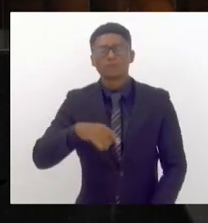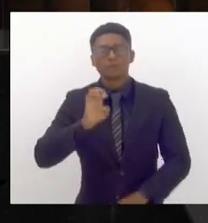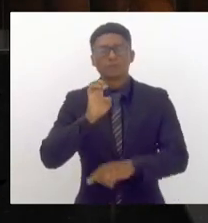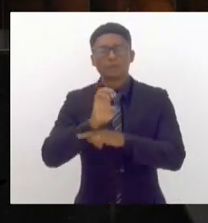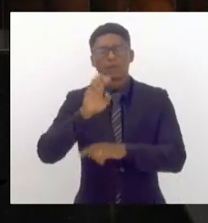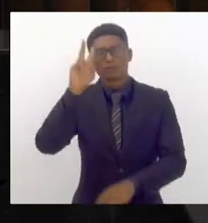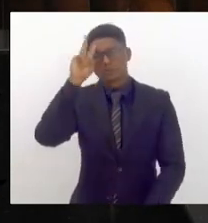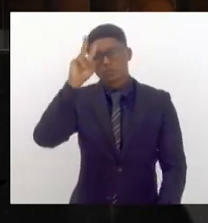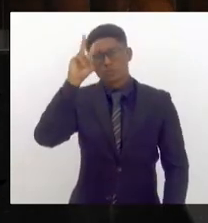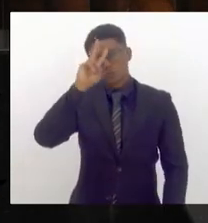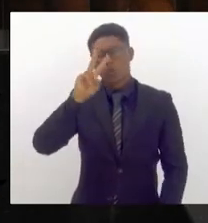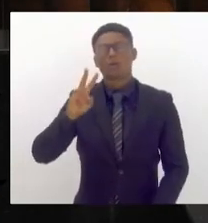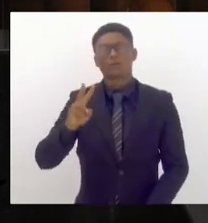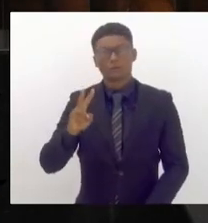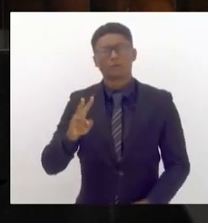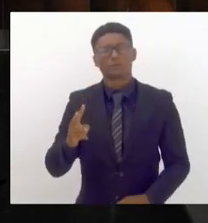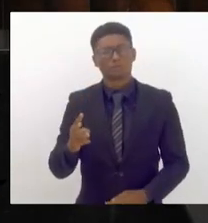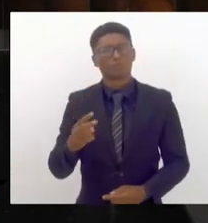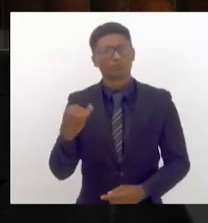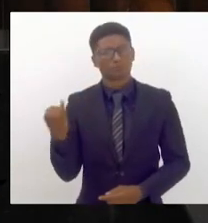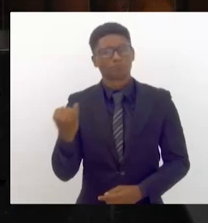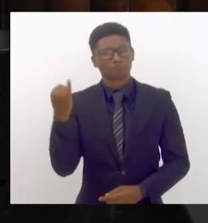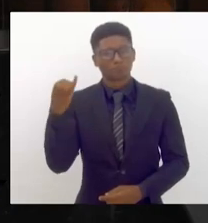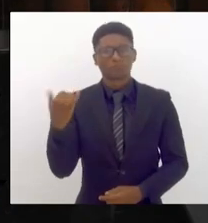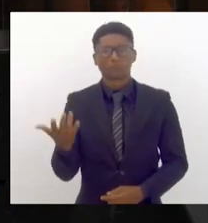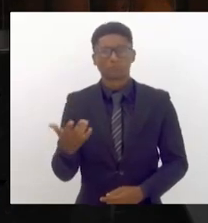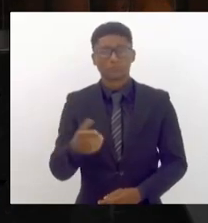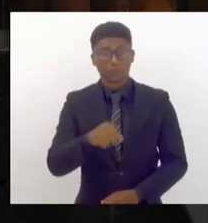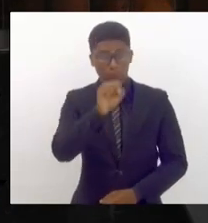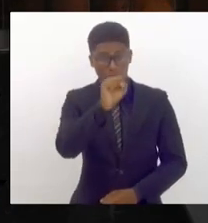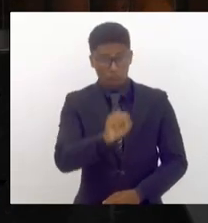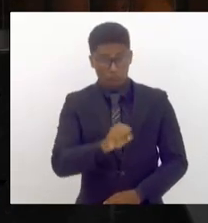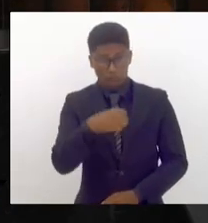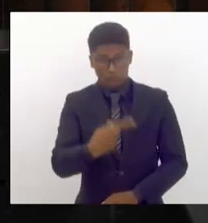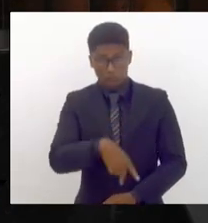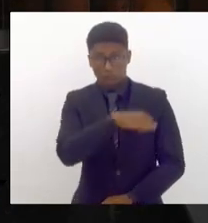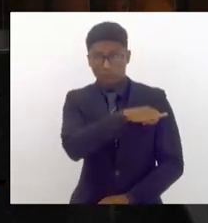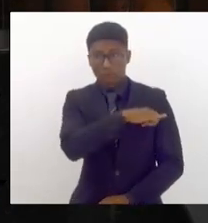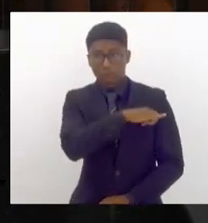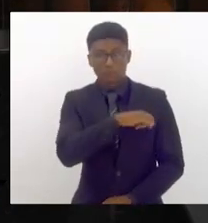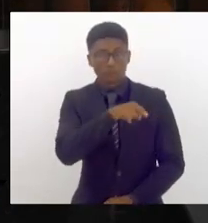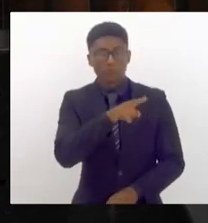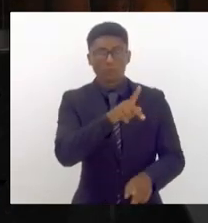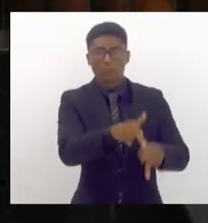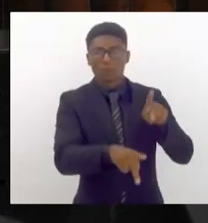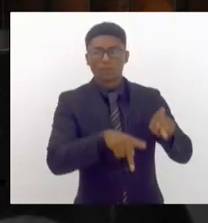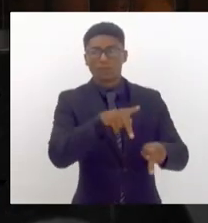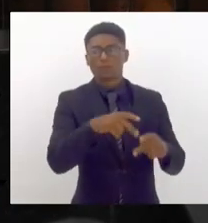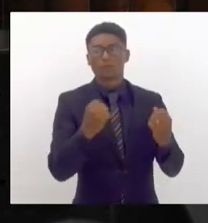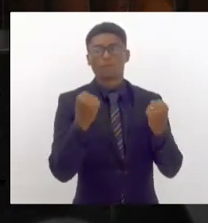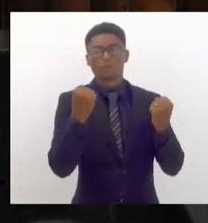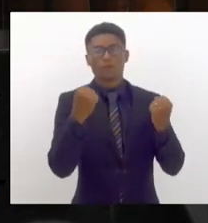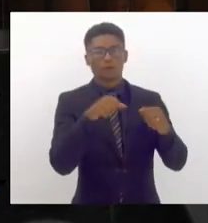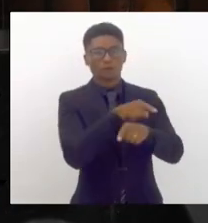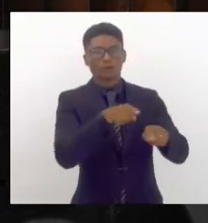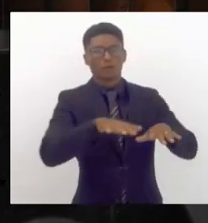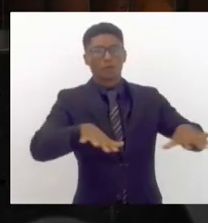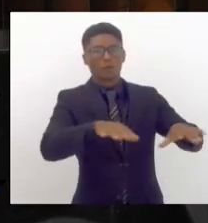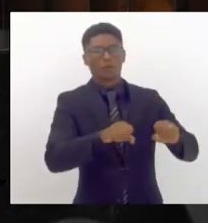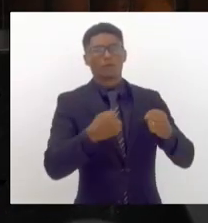fluminense é a parte importante disso. E uma região que tem uma população muito forte e trabalhadora